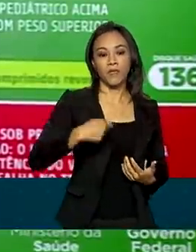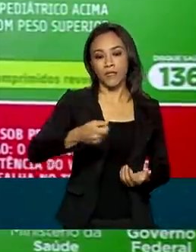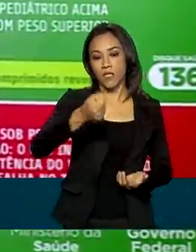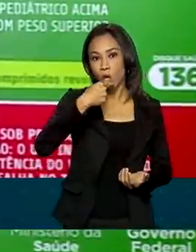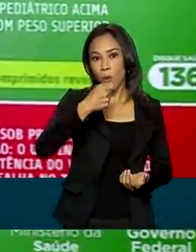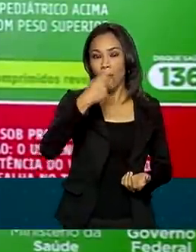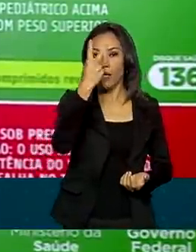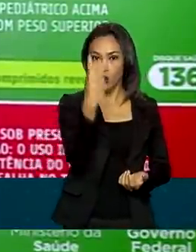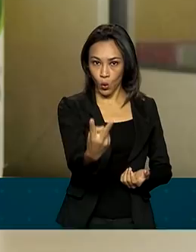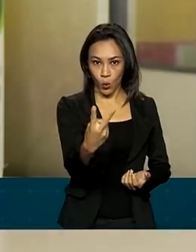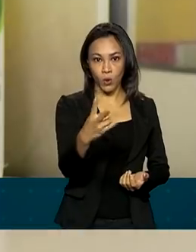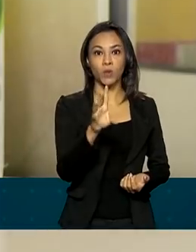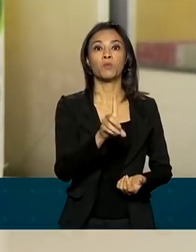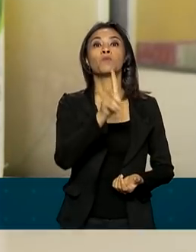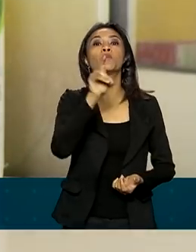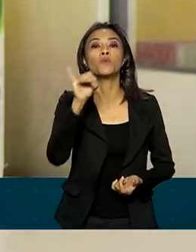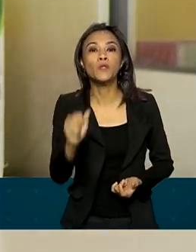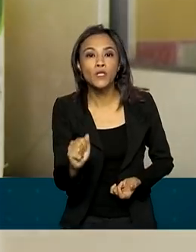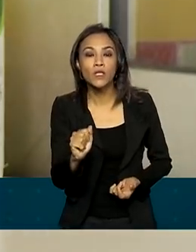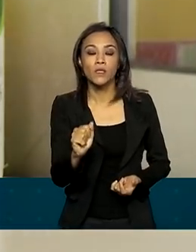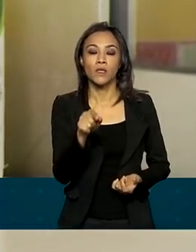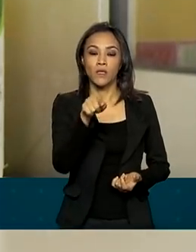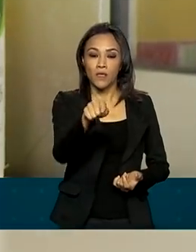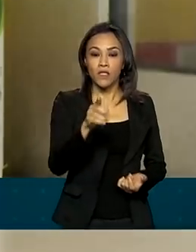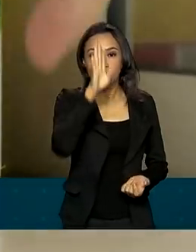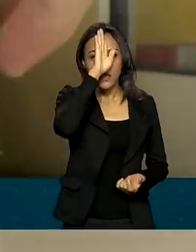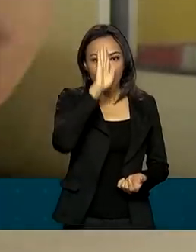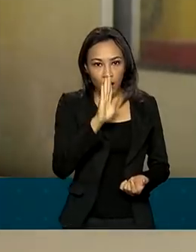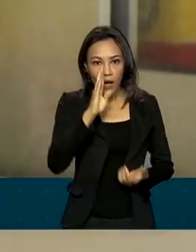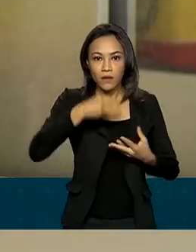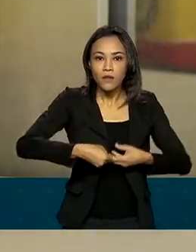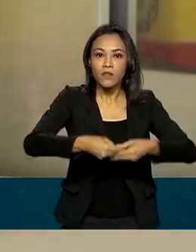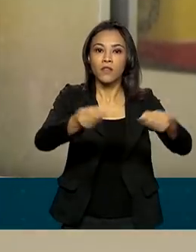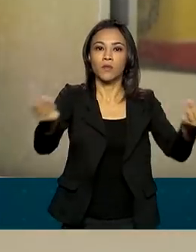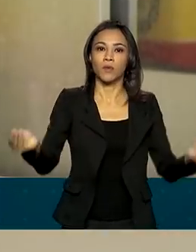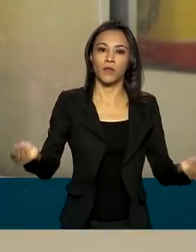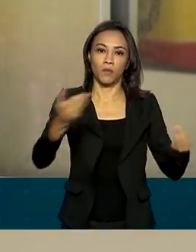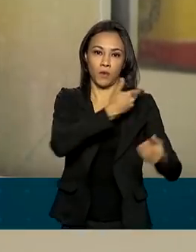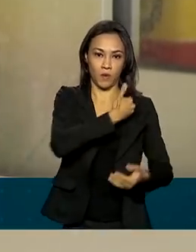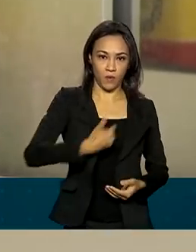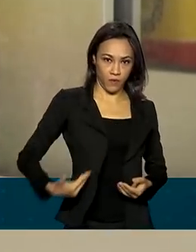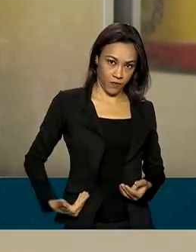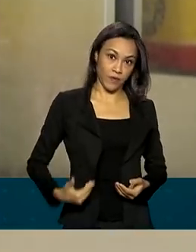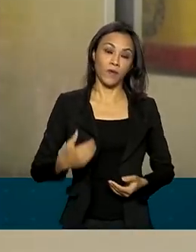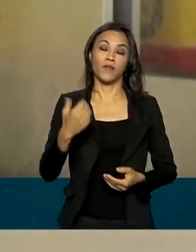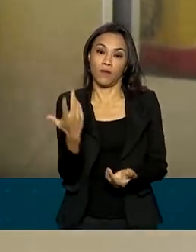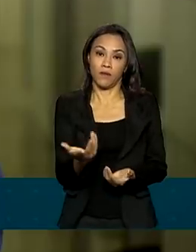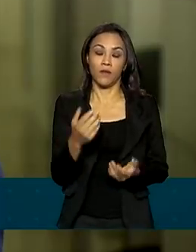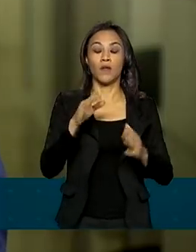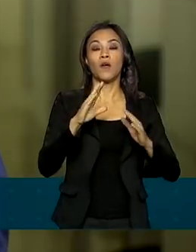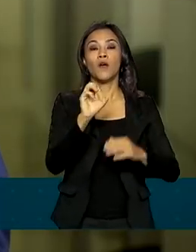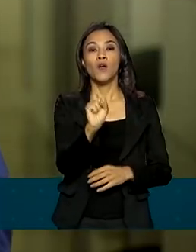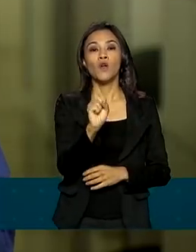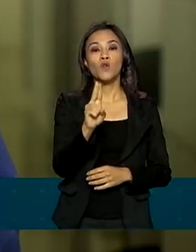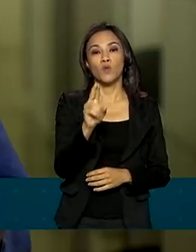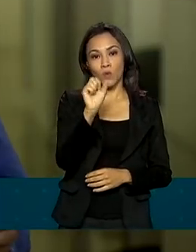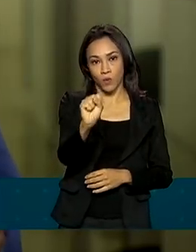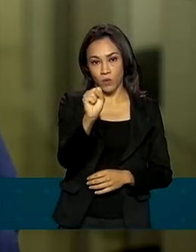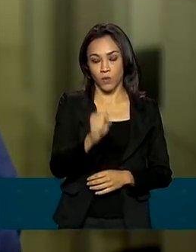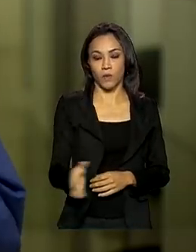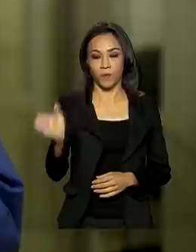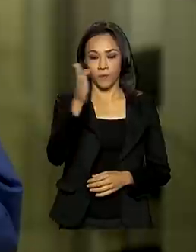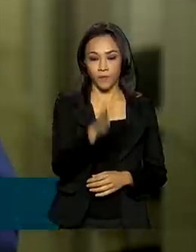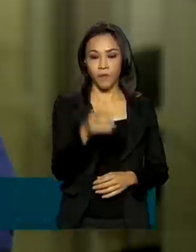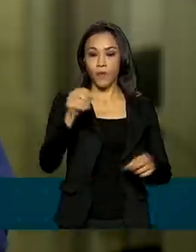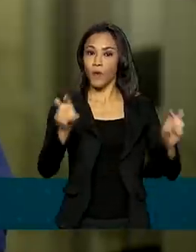dois comprimidos por dia, fornecidos gratuitamente pelo SUS, o Sistema Único de Saúde. O tema da Organização